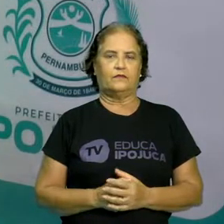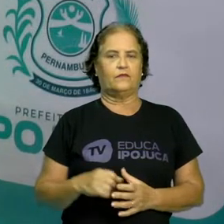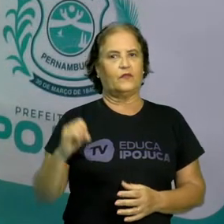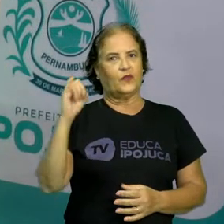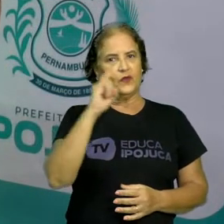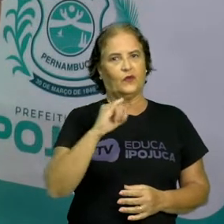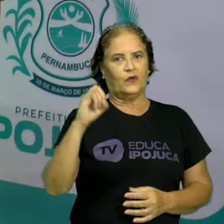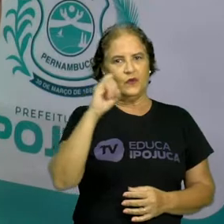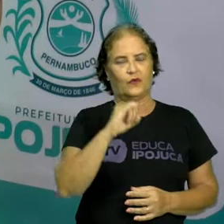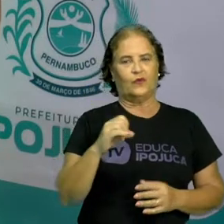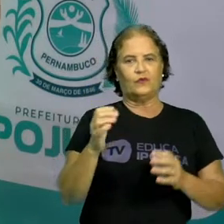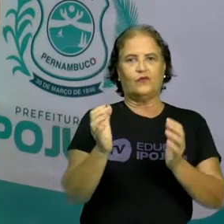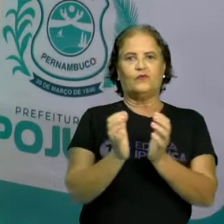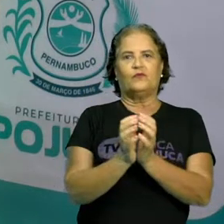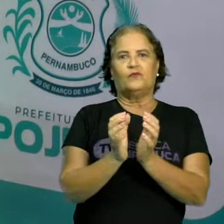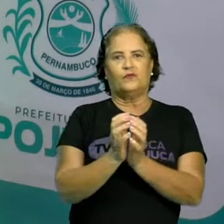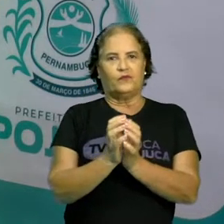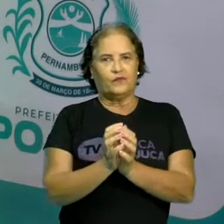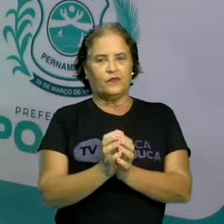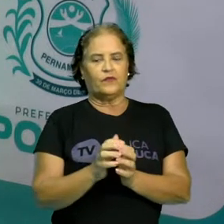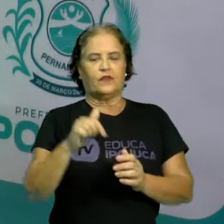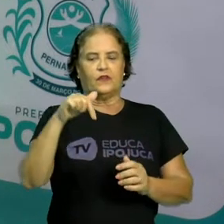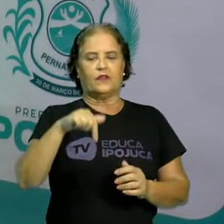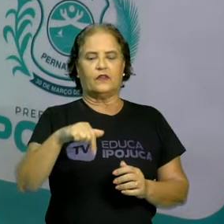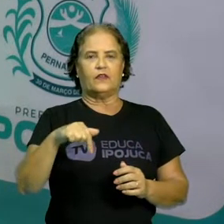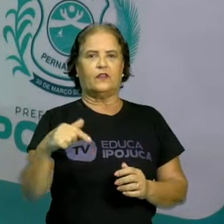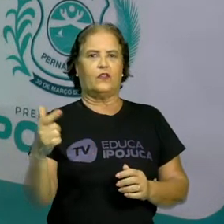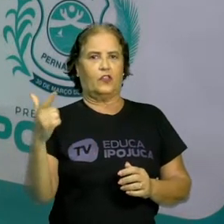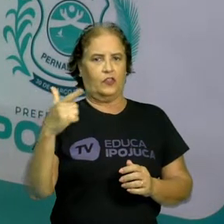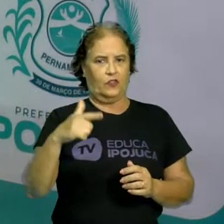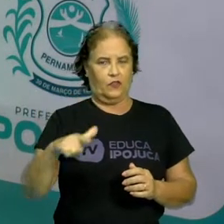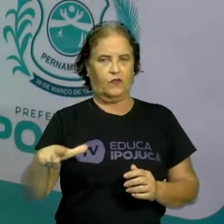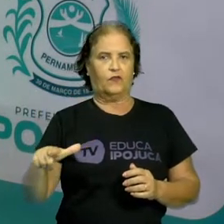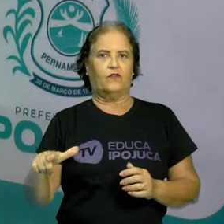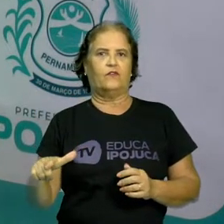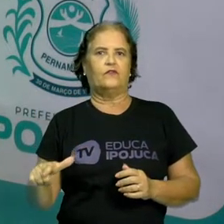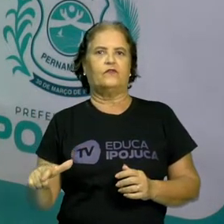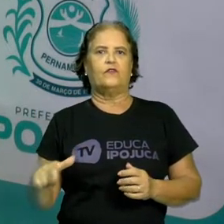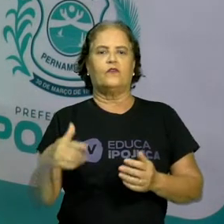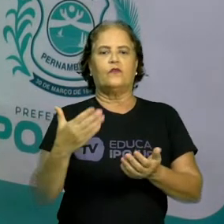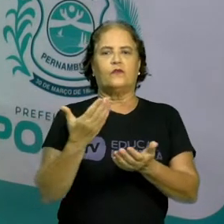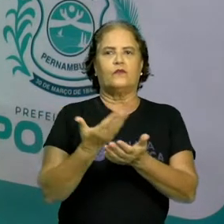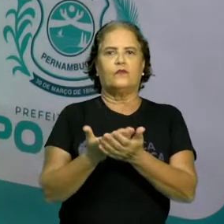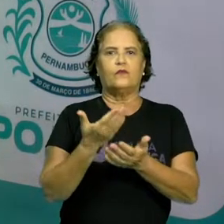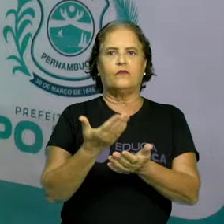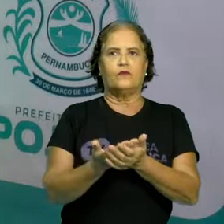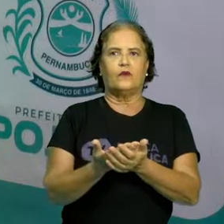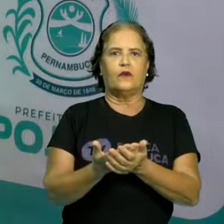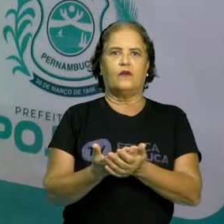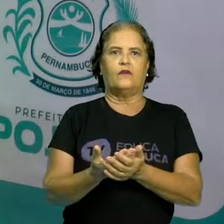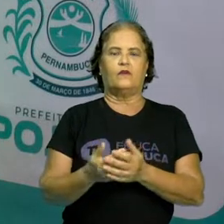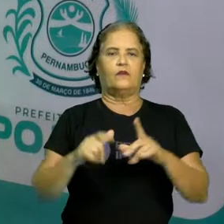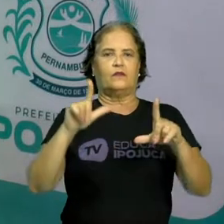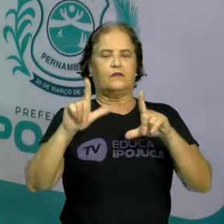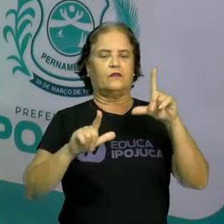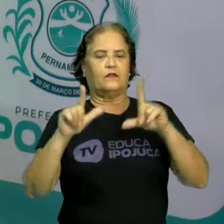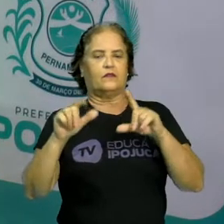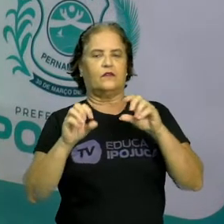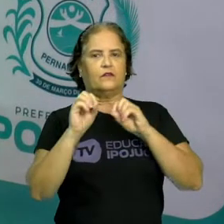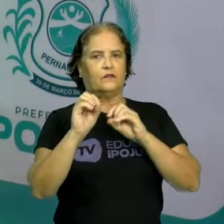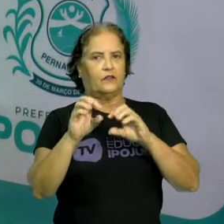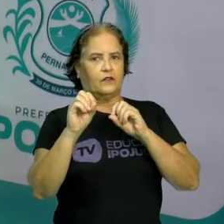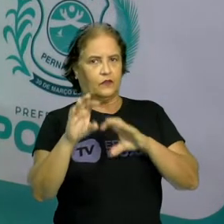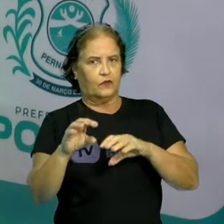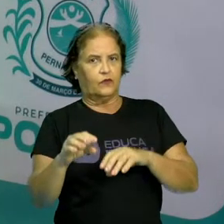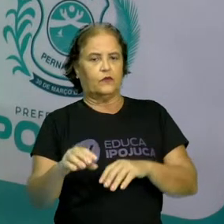Olá turminha, estamos aqui de volta com mais uma aula aqui na TV Educa para